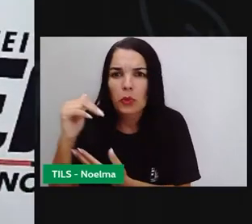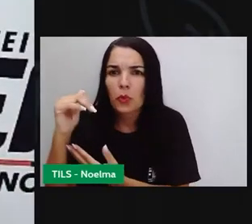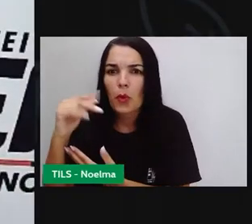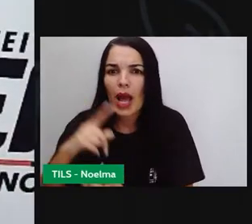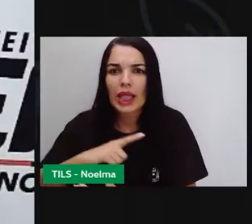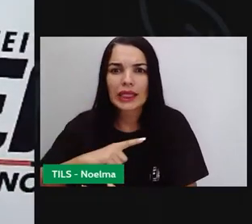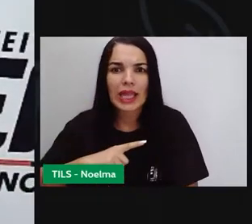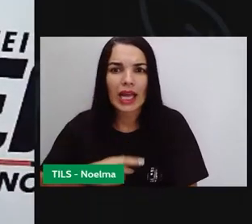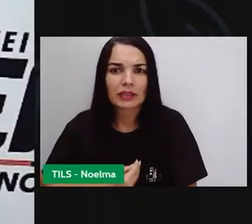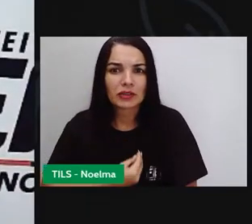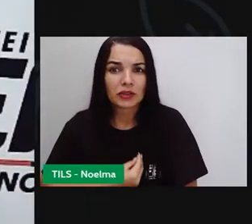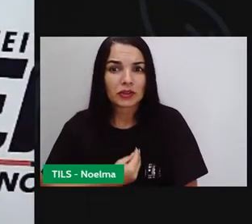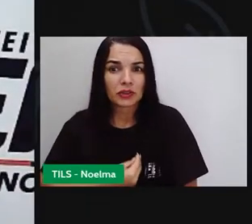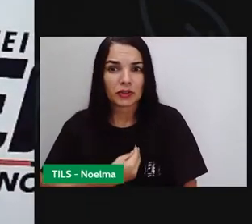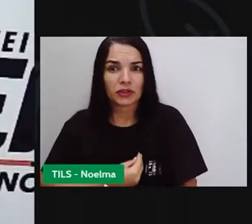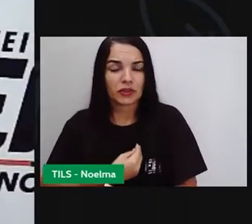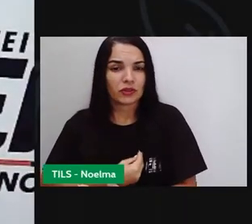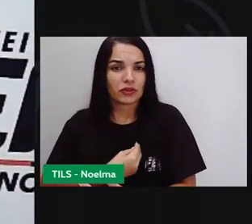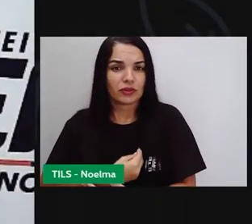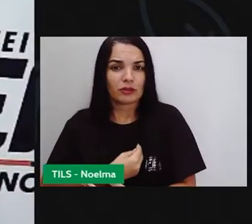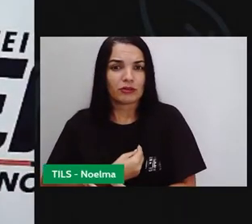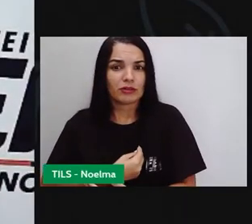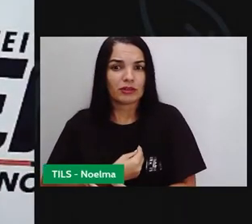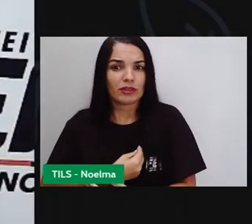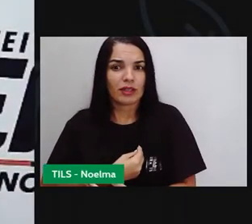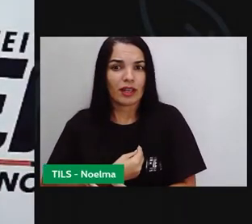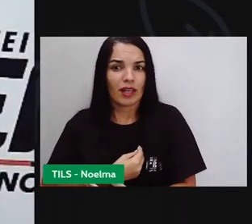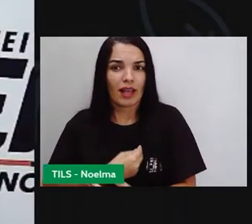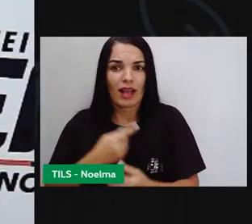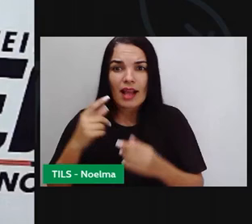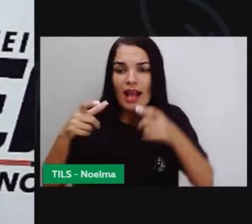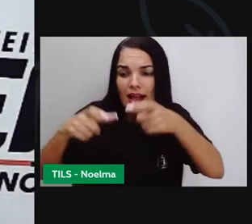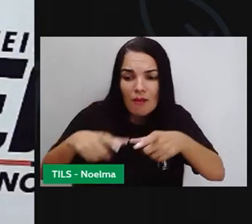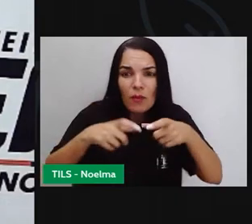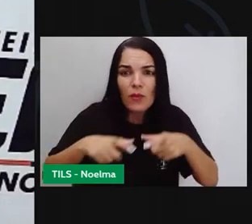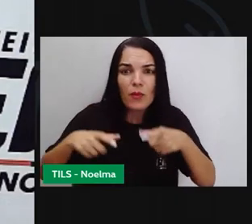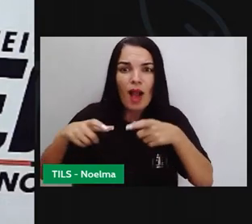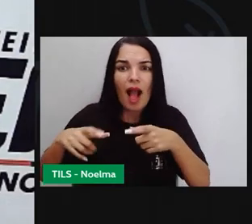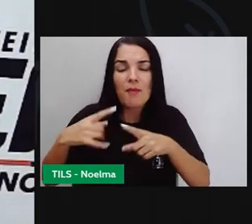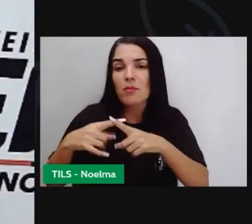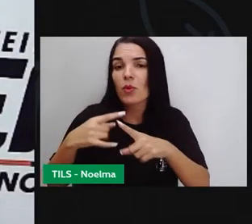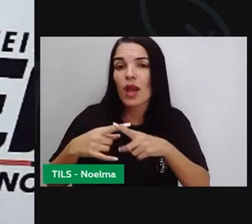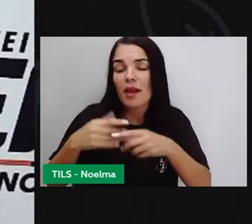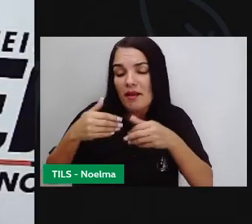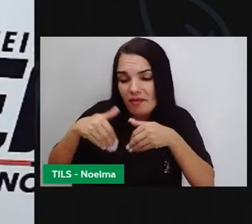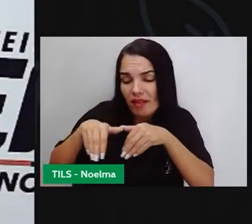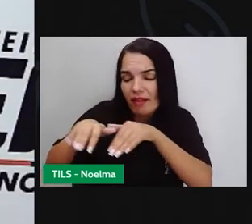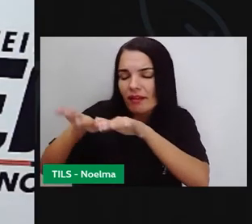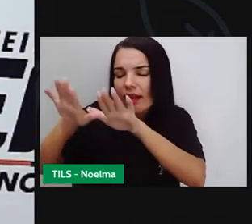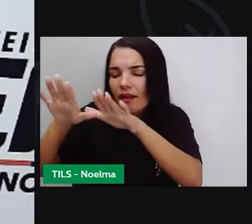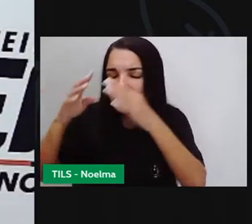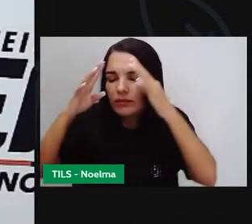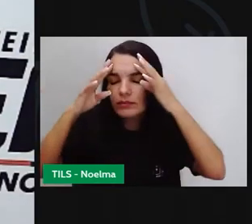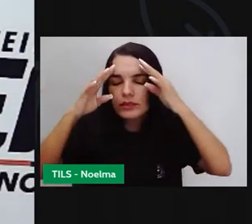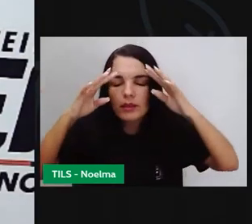trazer, te fazer viajar realmente num universo ficcional, cheio de